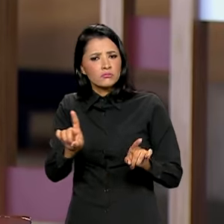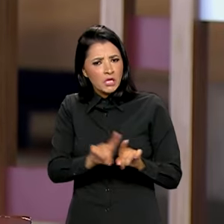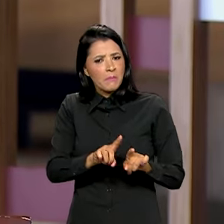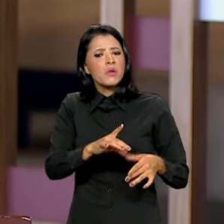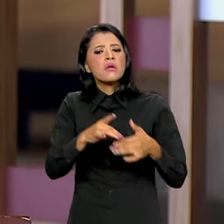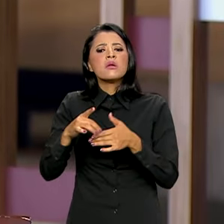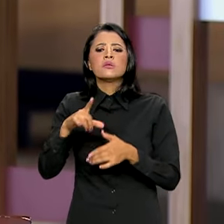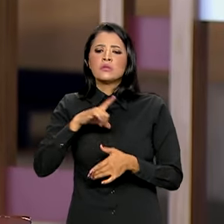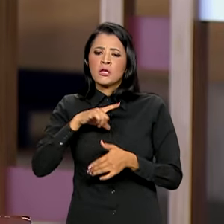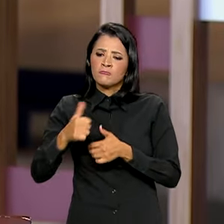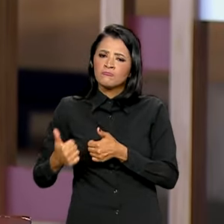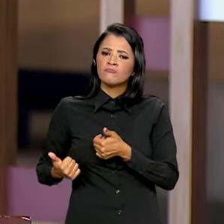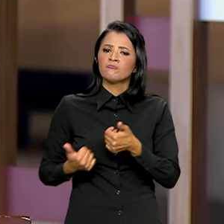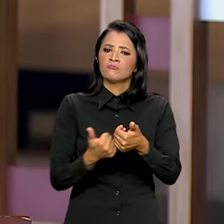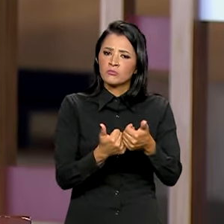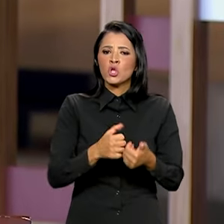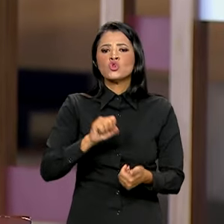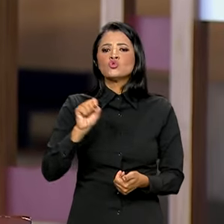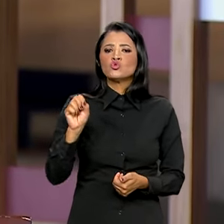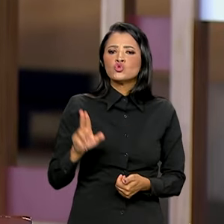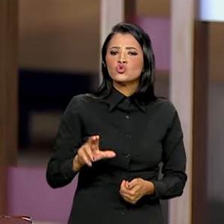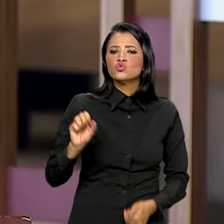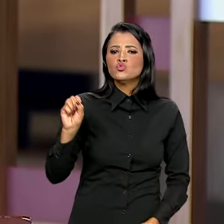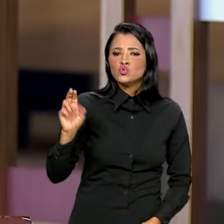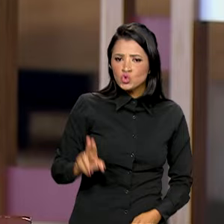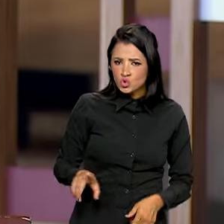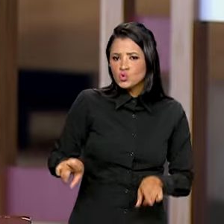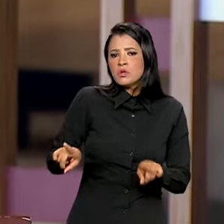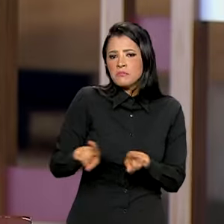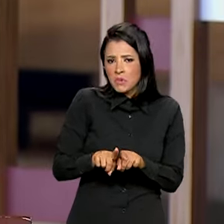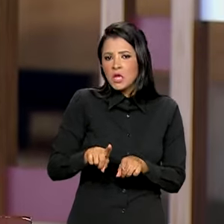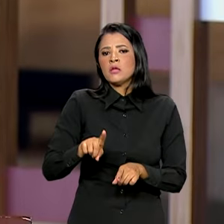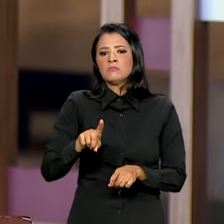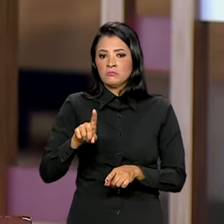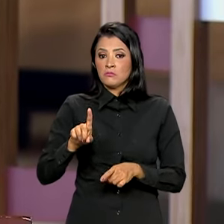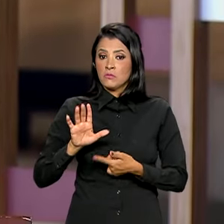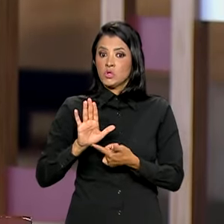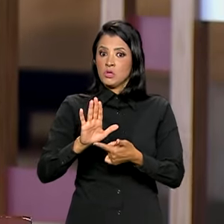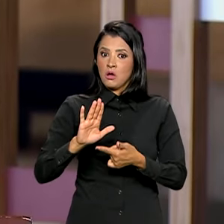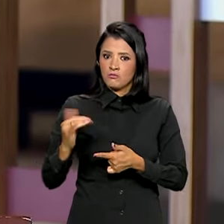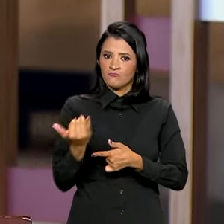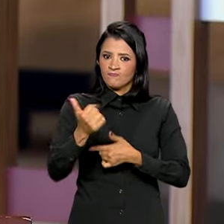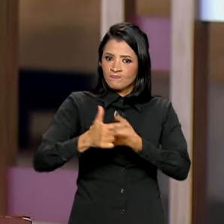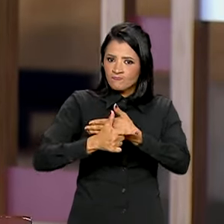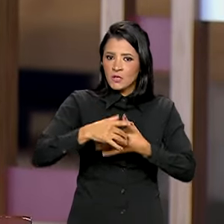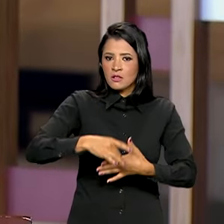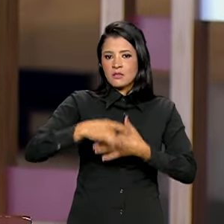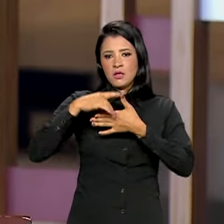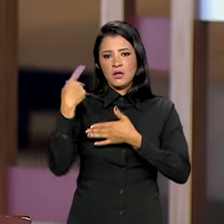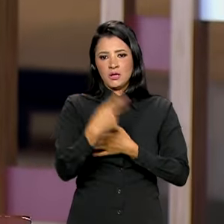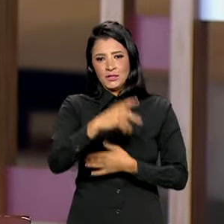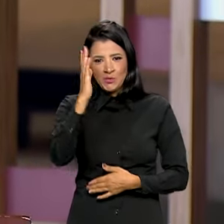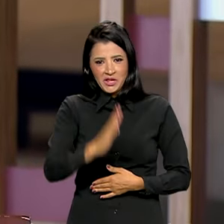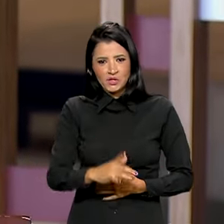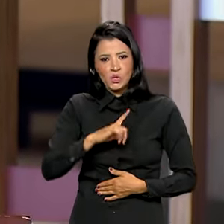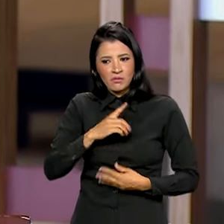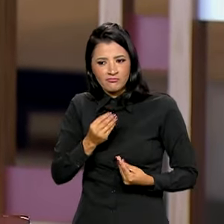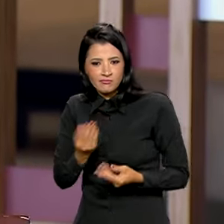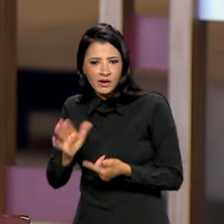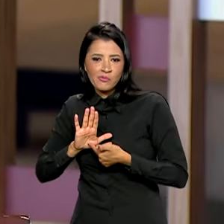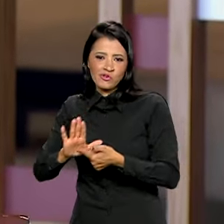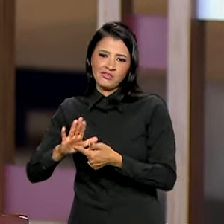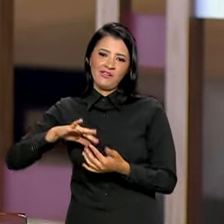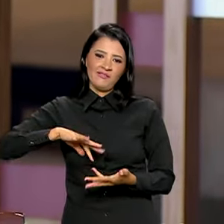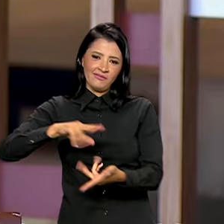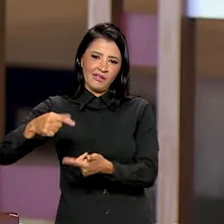cooperação triangular Sul-Sul, enfatizando o papel de liderança que o Brasil tem para oferecer para o mundo. Então, estou